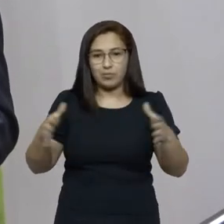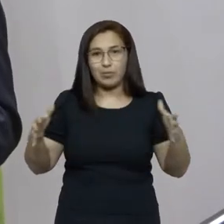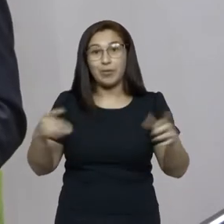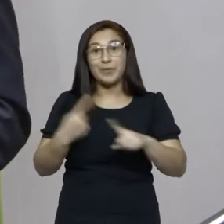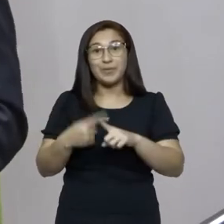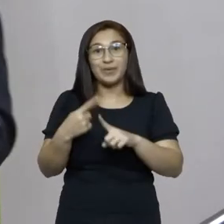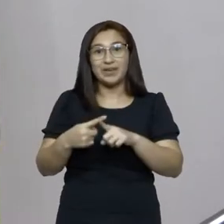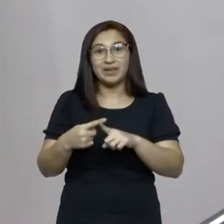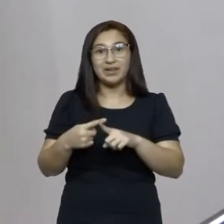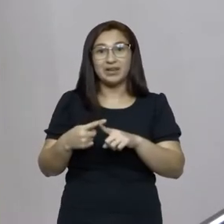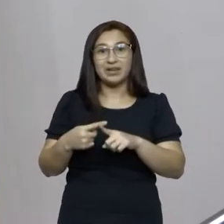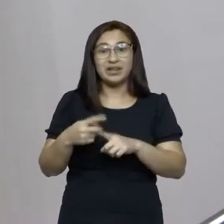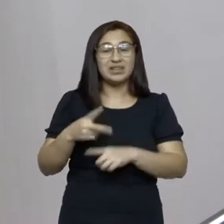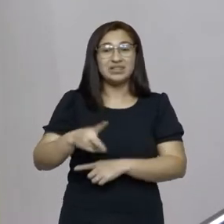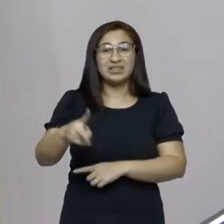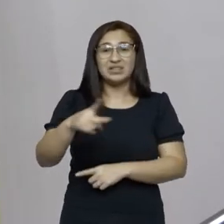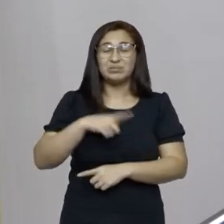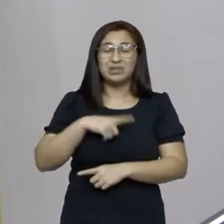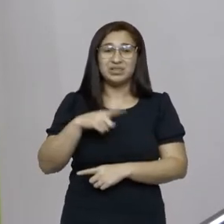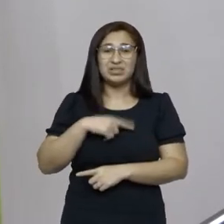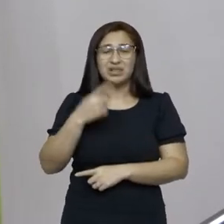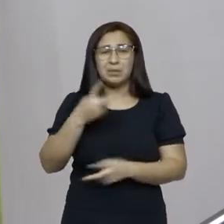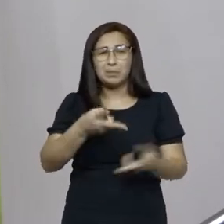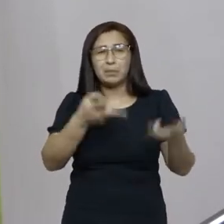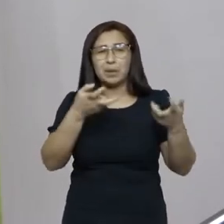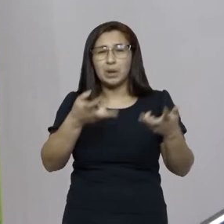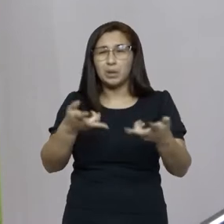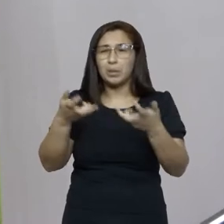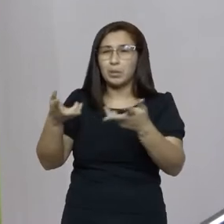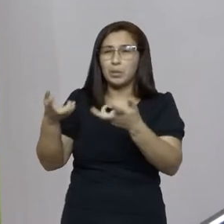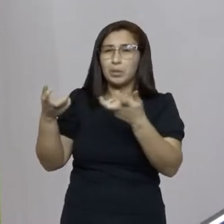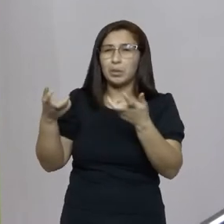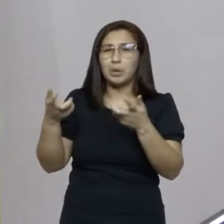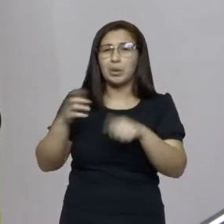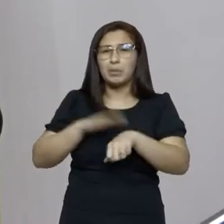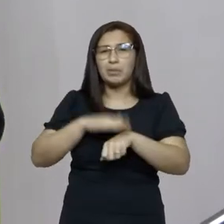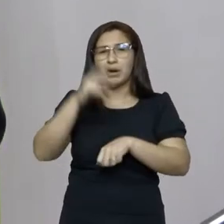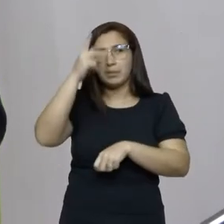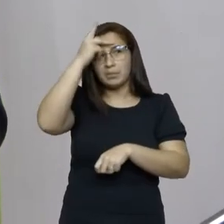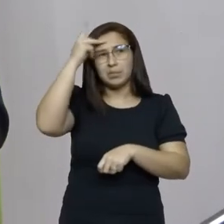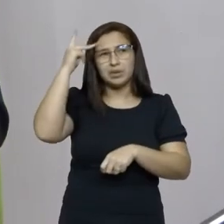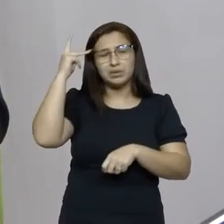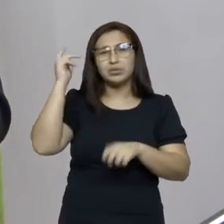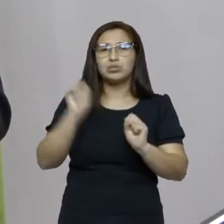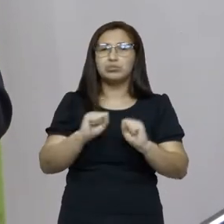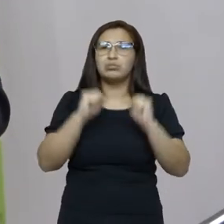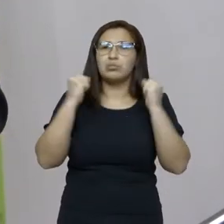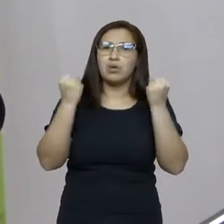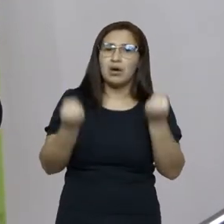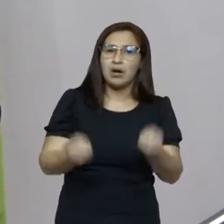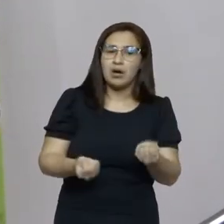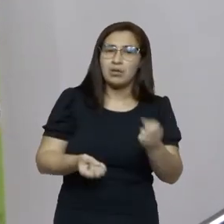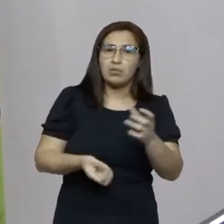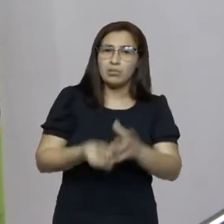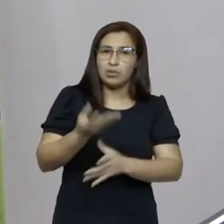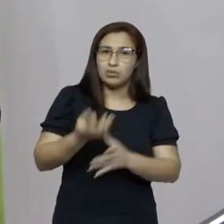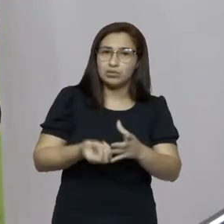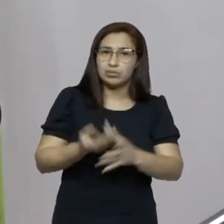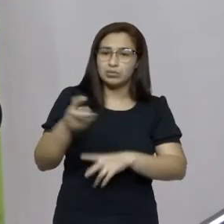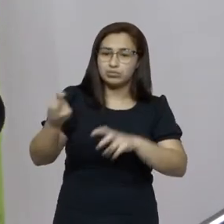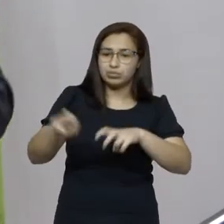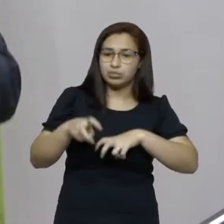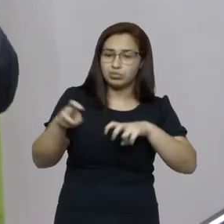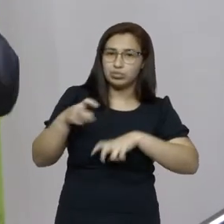ano nós percebemos mais pessoas que estão se dedicando à produção agroecológica e